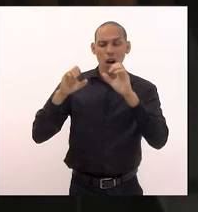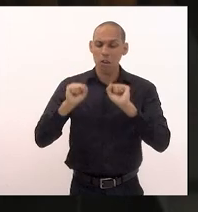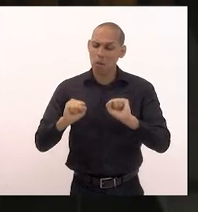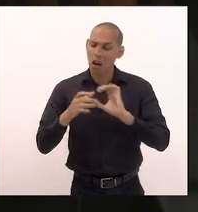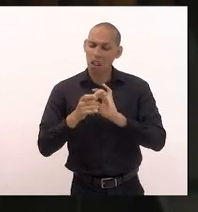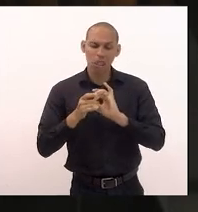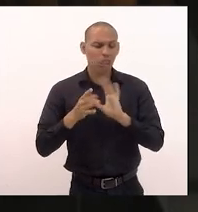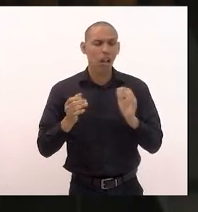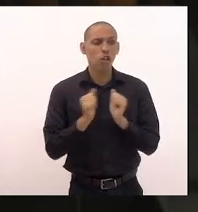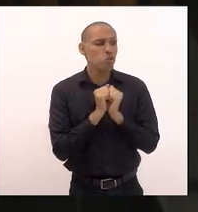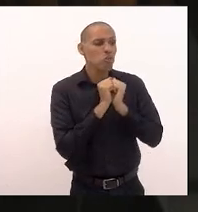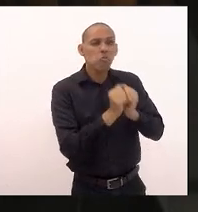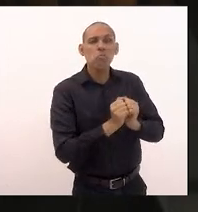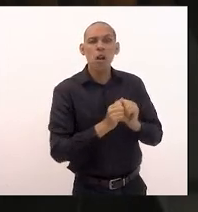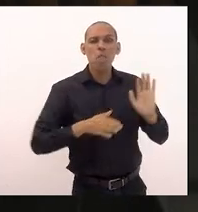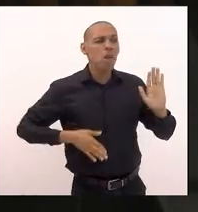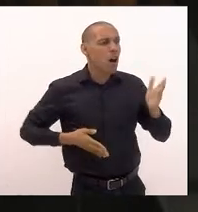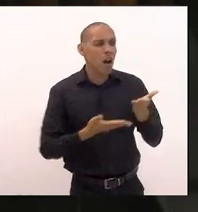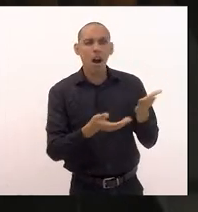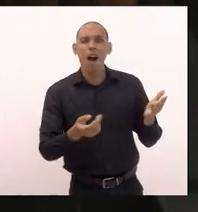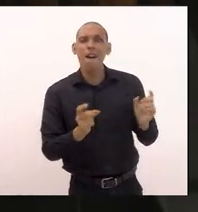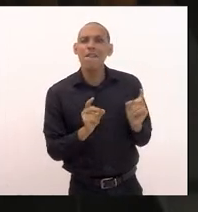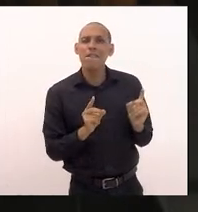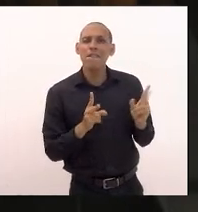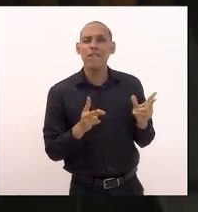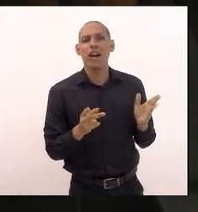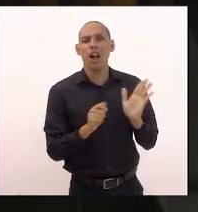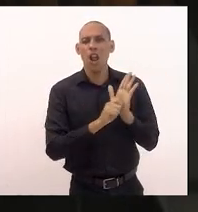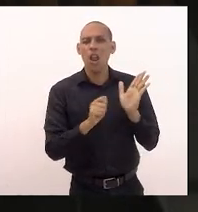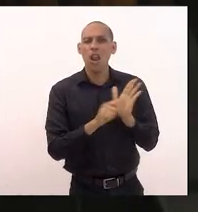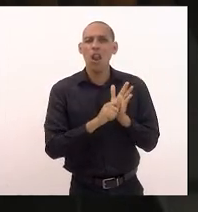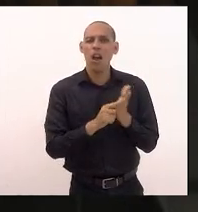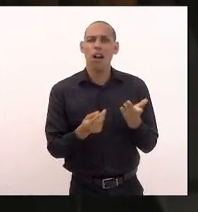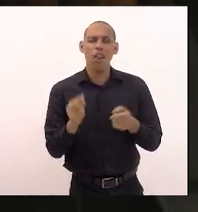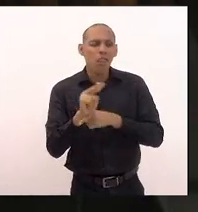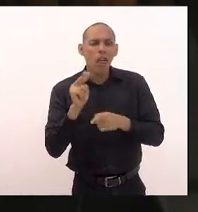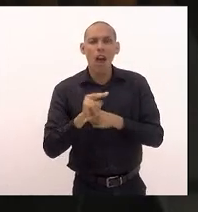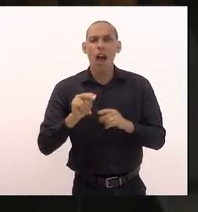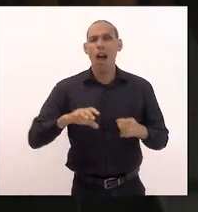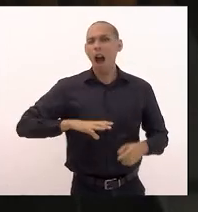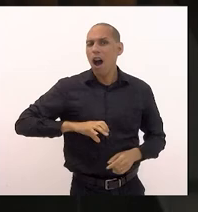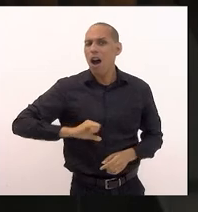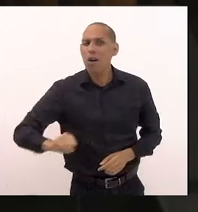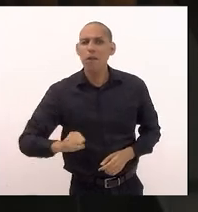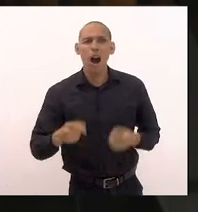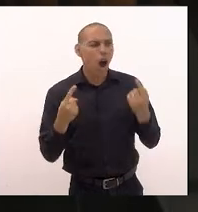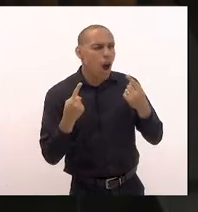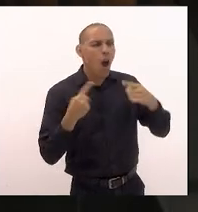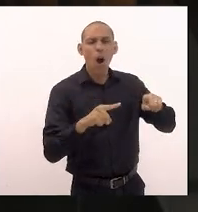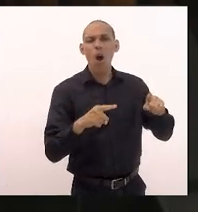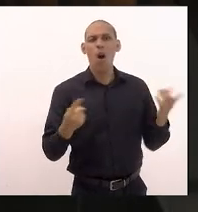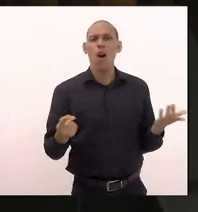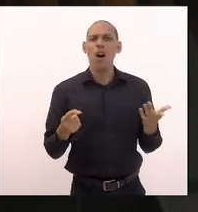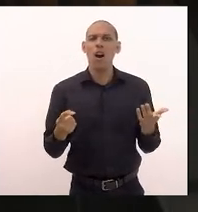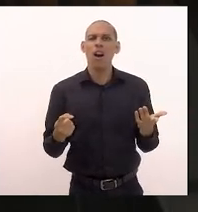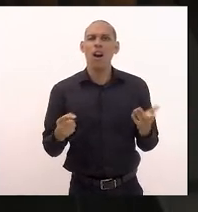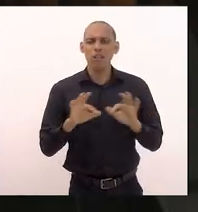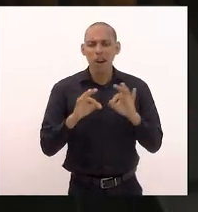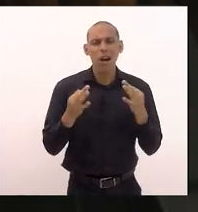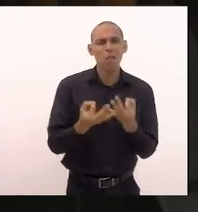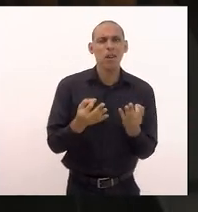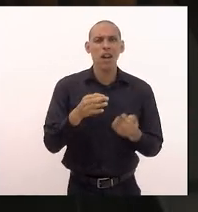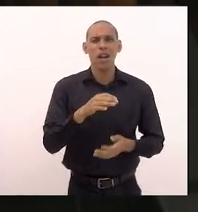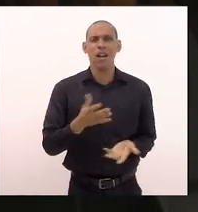de narcoterroristas o senhor que defende o aborto depende da liberação da droga que é contra as instituições contra a família agora